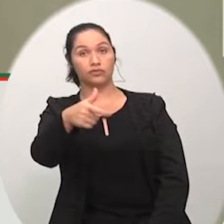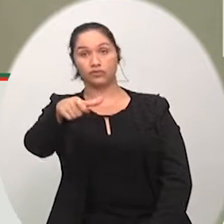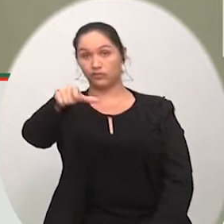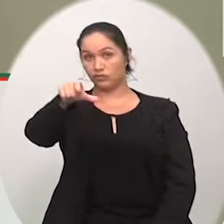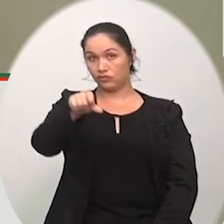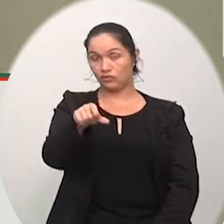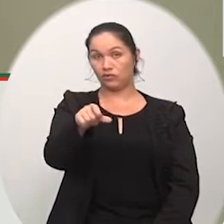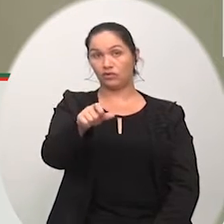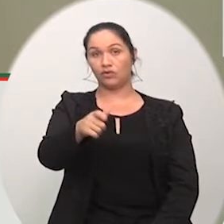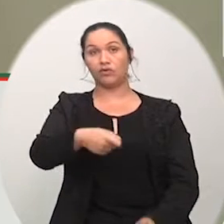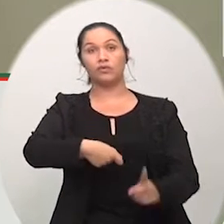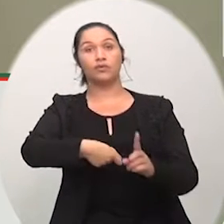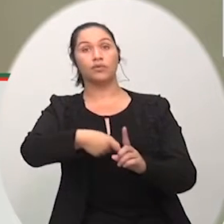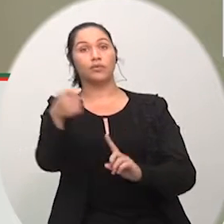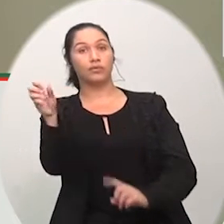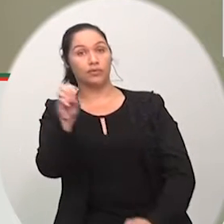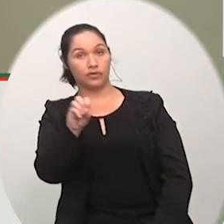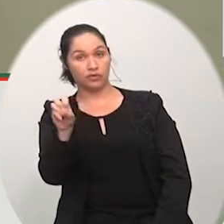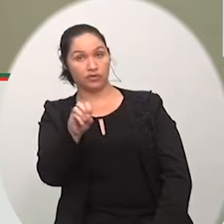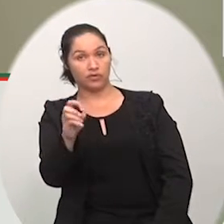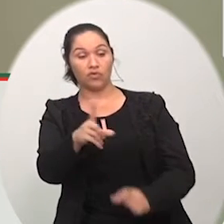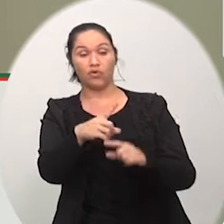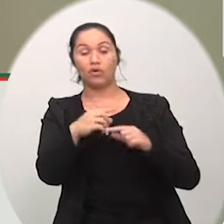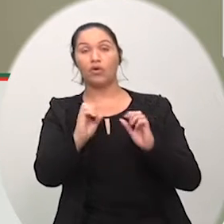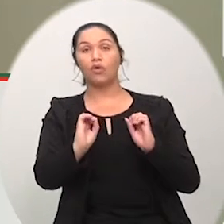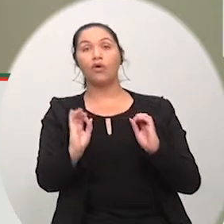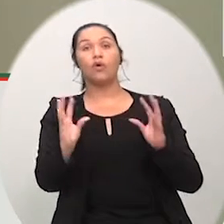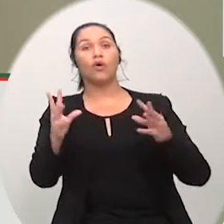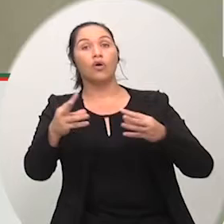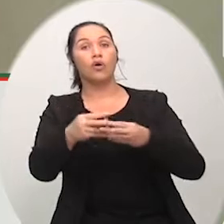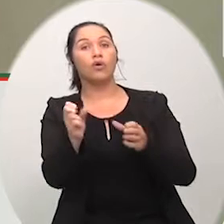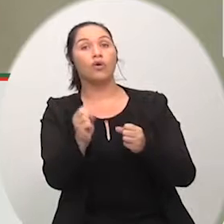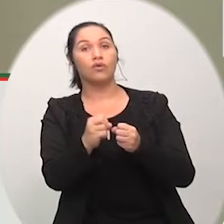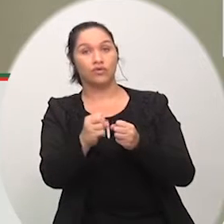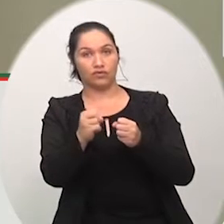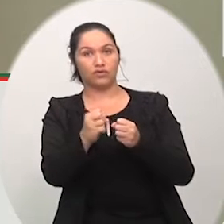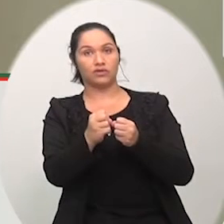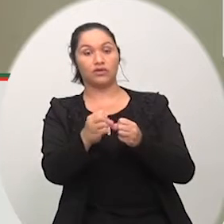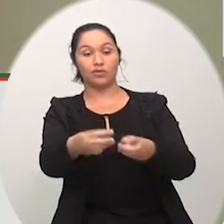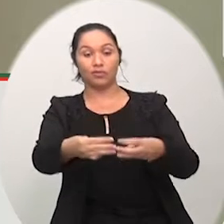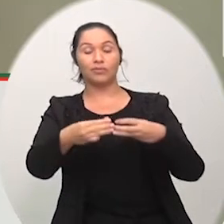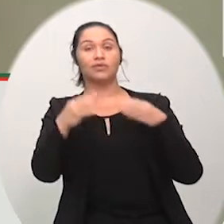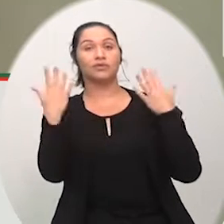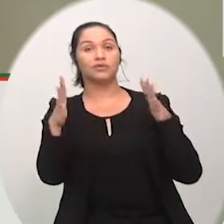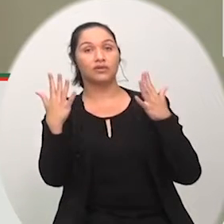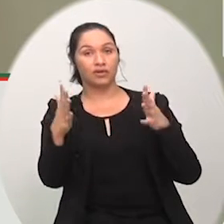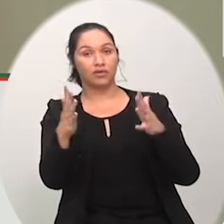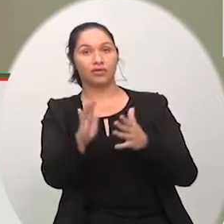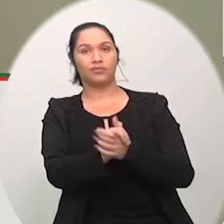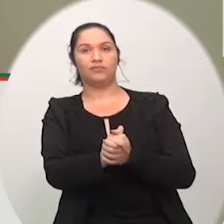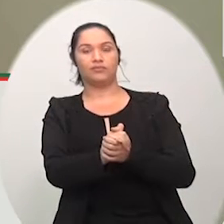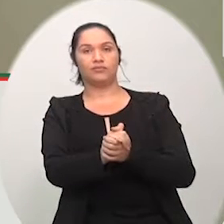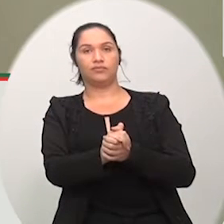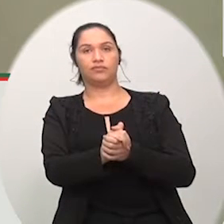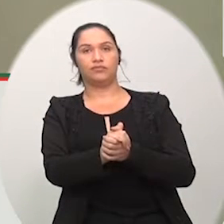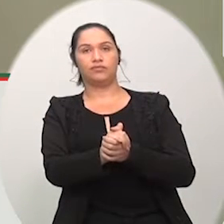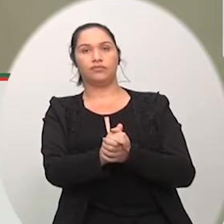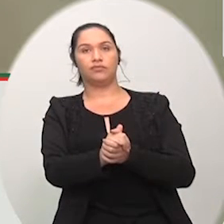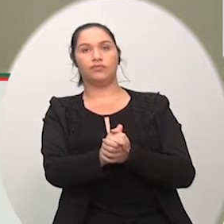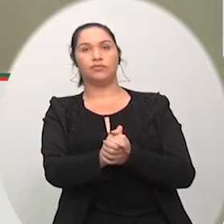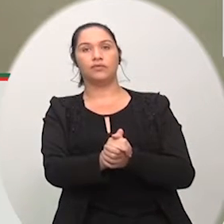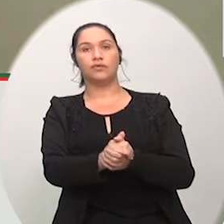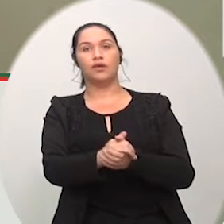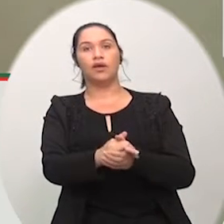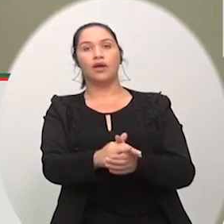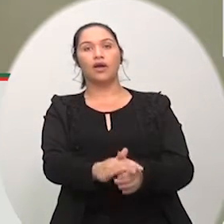uma moção de aplauso ao presidente da Federação Catarinense de Futebol. O sul de Santa Catarina se clama,